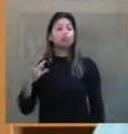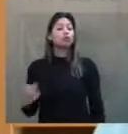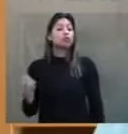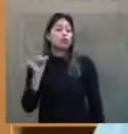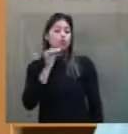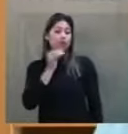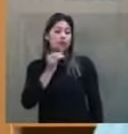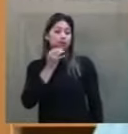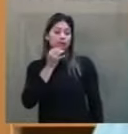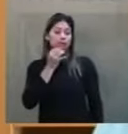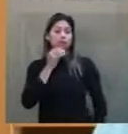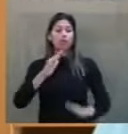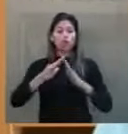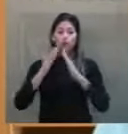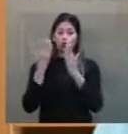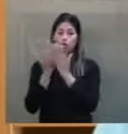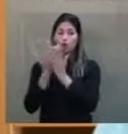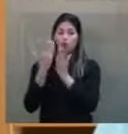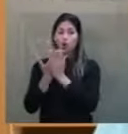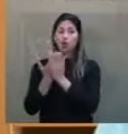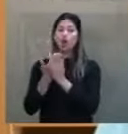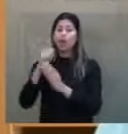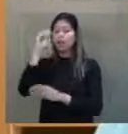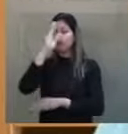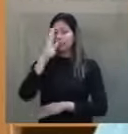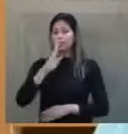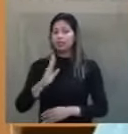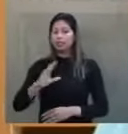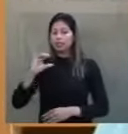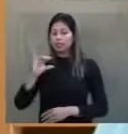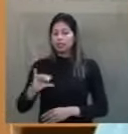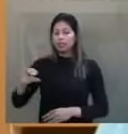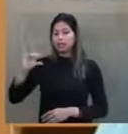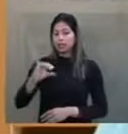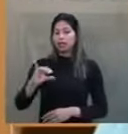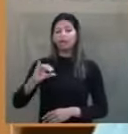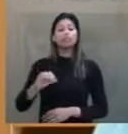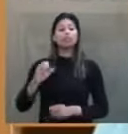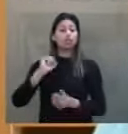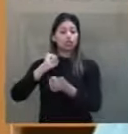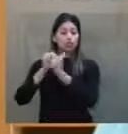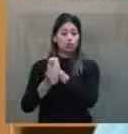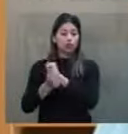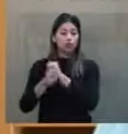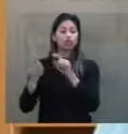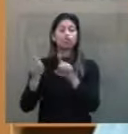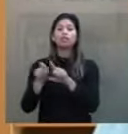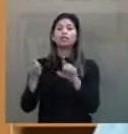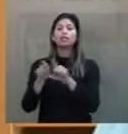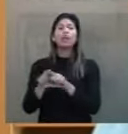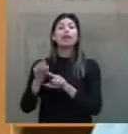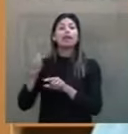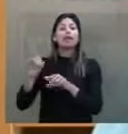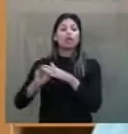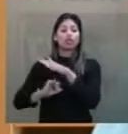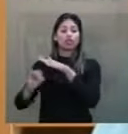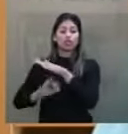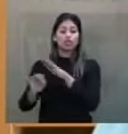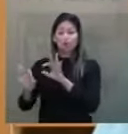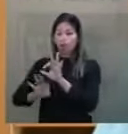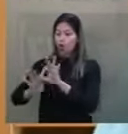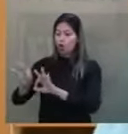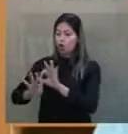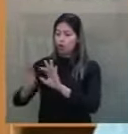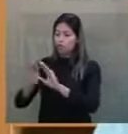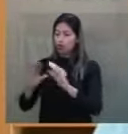Brasileiro de Ciência do Esporte, CBCR, entidade que organiza os congressos